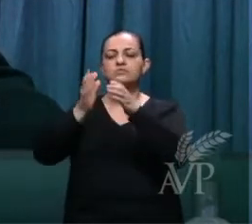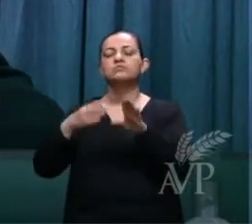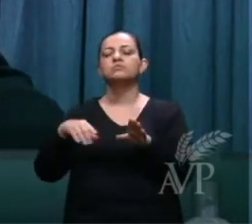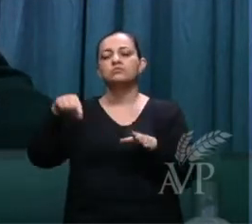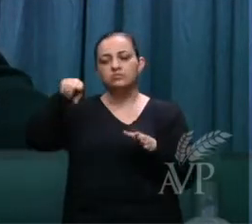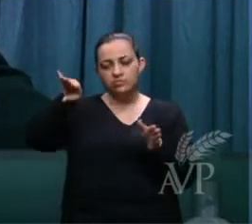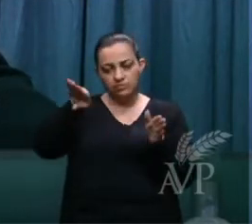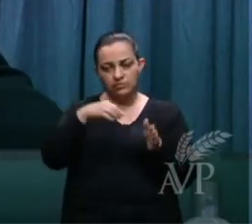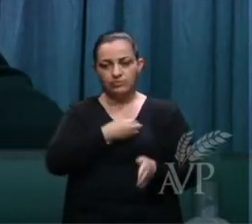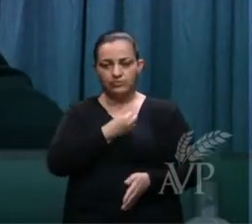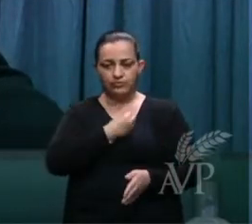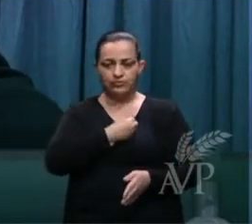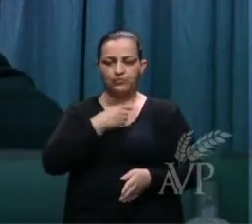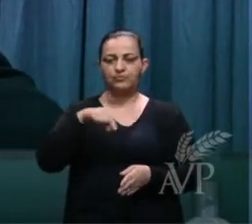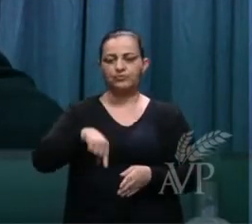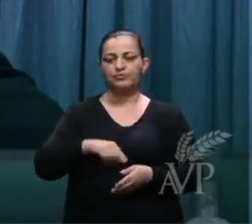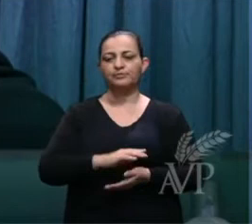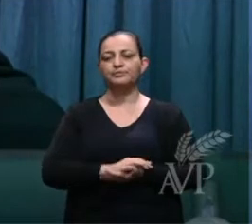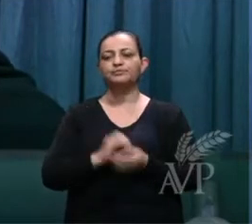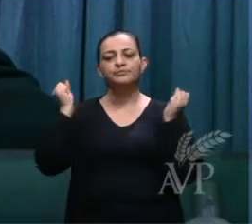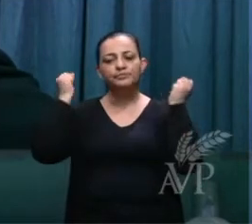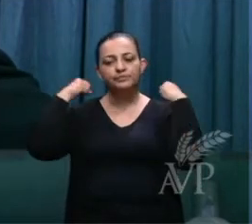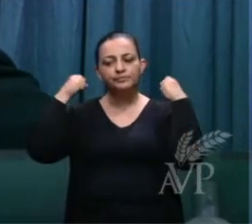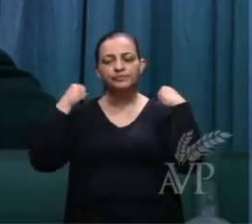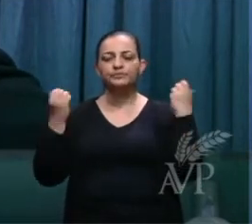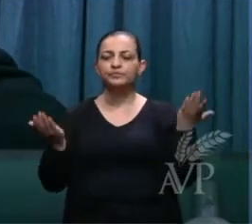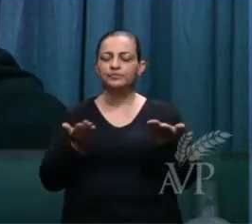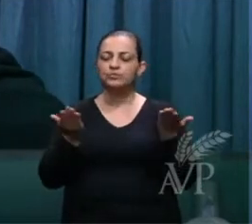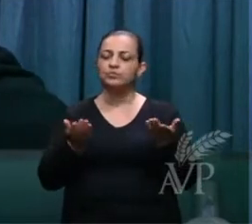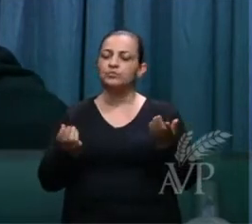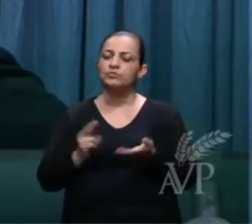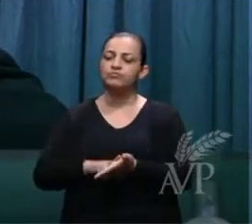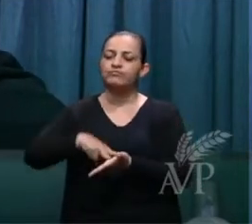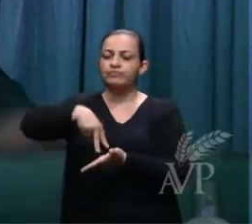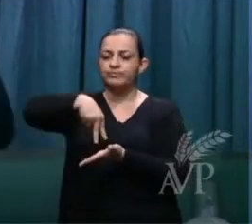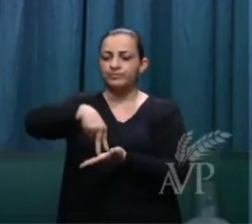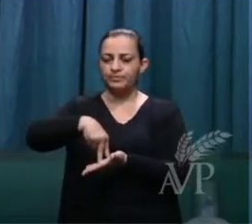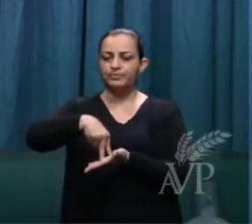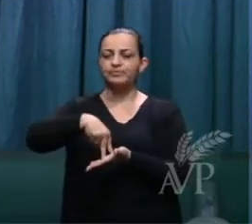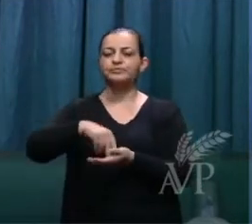ministrar a ceia. Agora vocês podem ficar de pé um pouquinho.